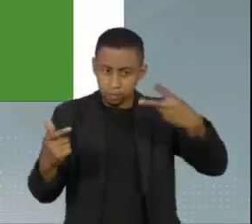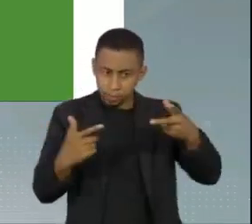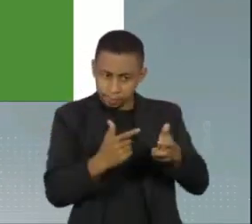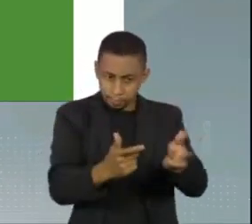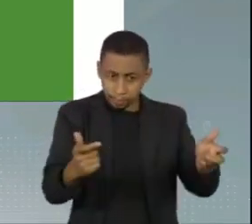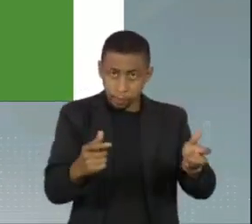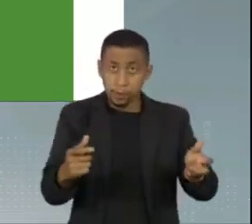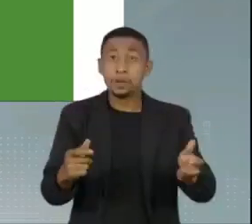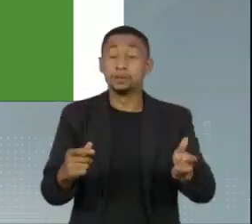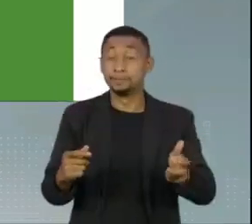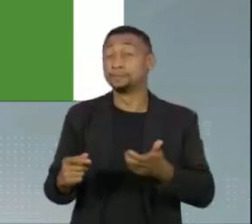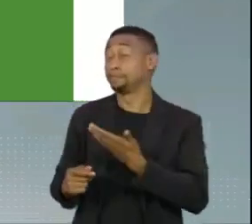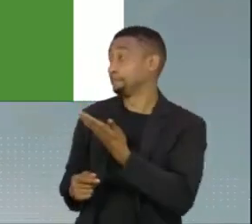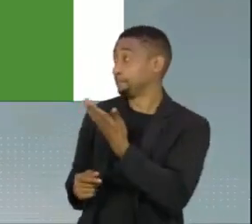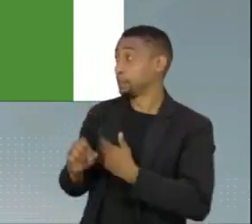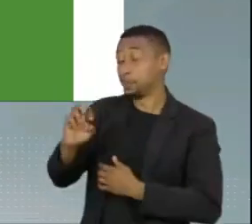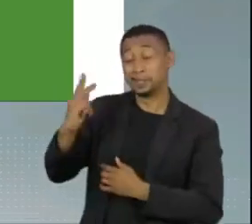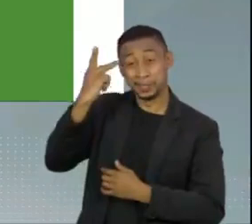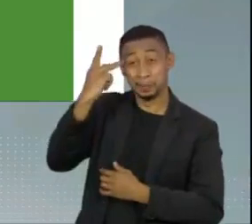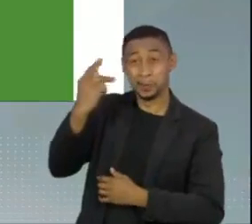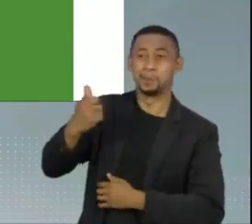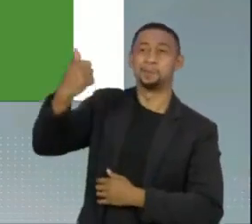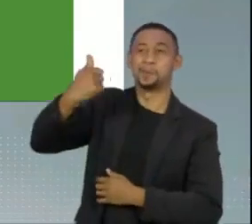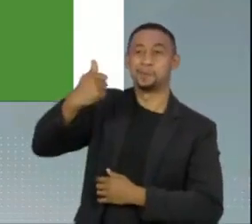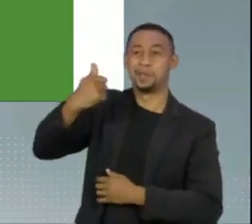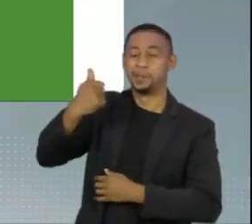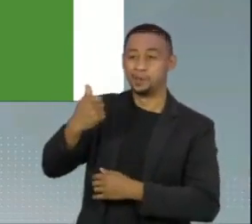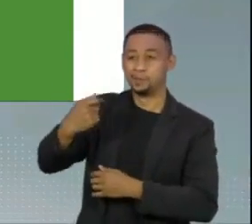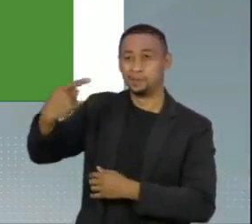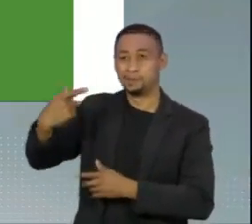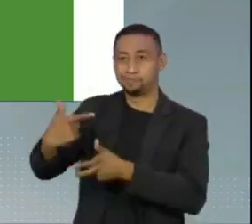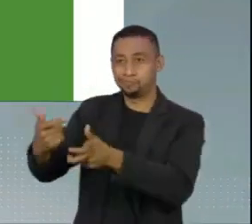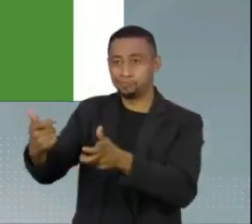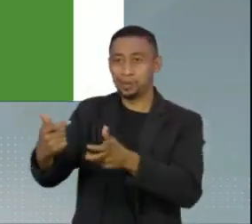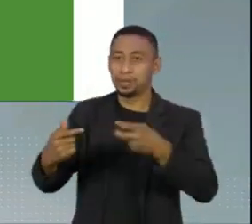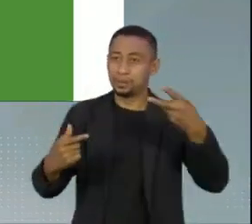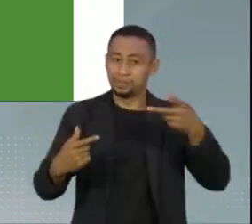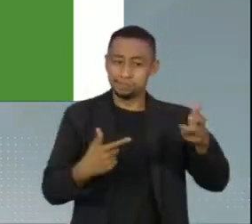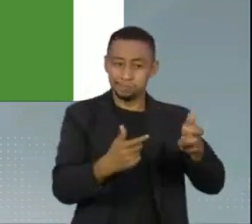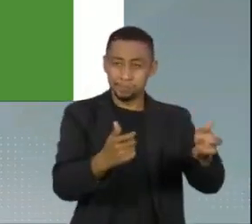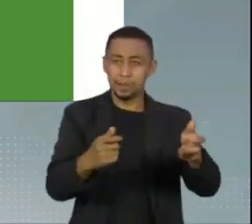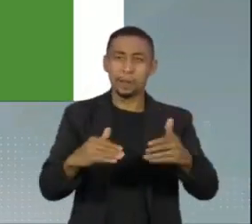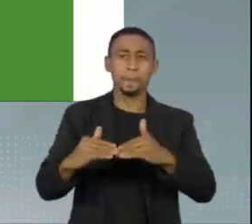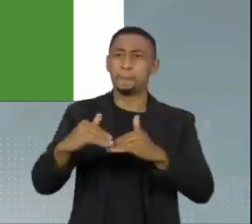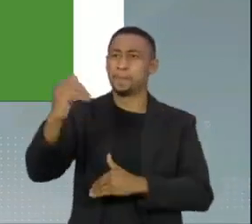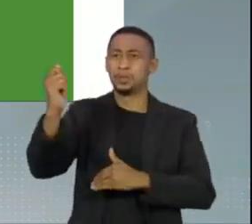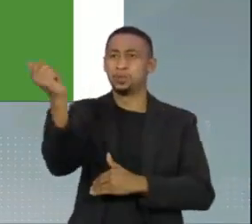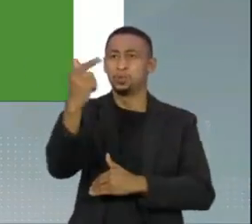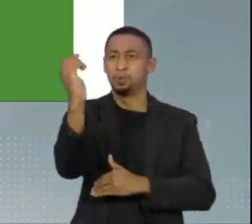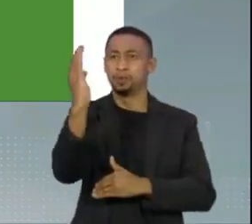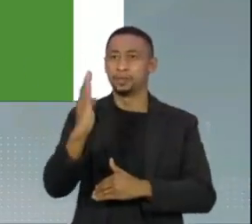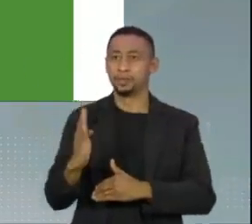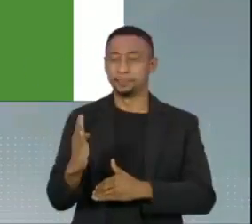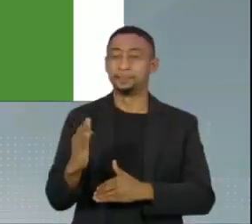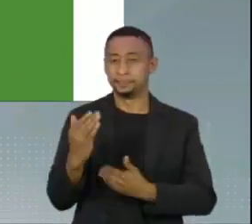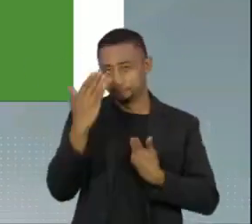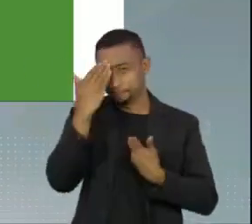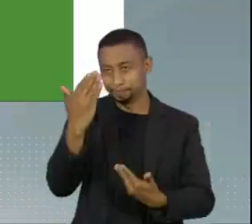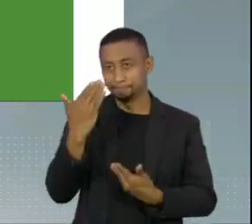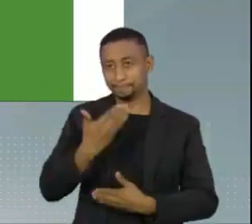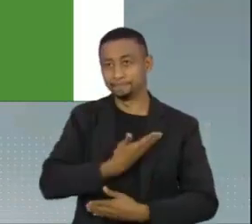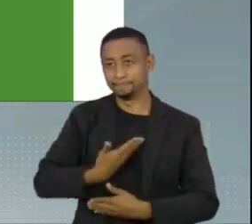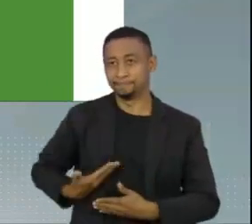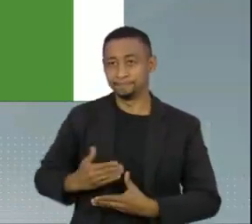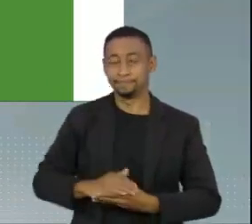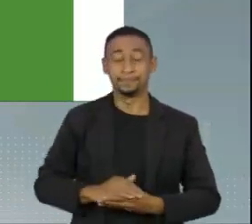aplicada, o Estado de São Paulo também é o primeiro que mais vacina e completa o seu esquema vacinal em todo o Brasil. Muito obrigada, governador.